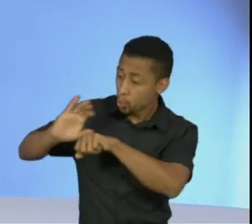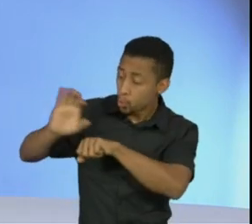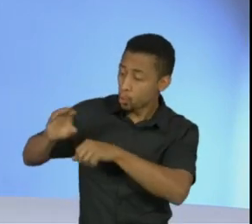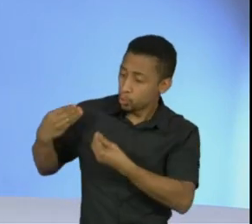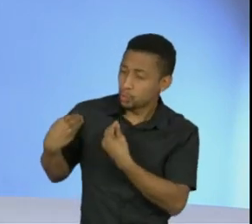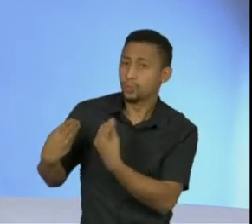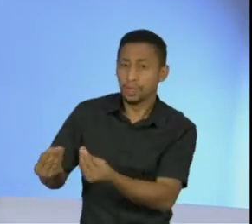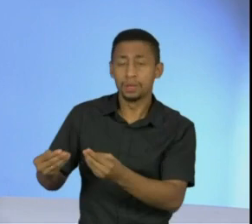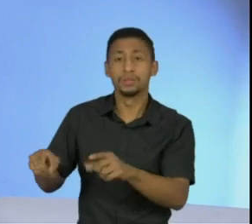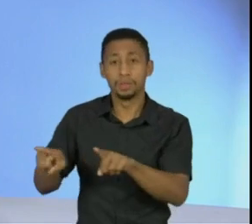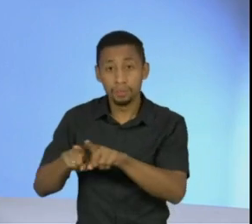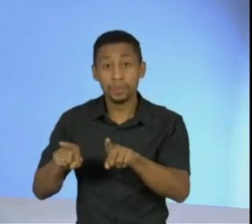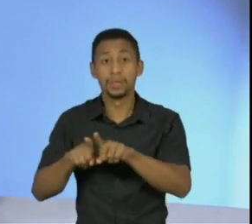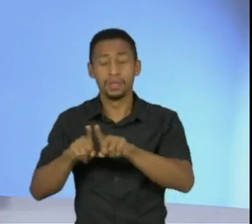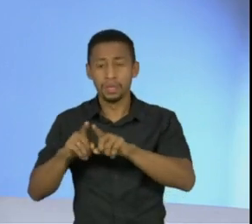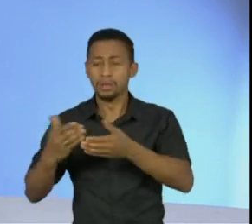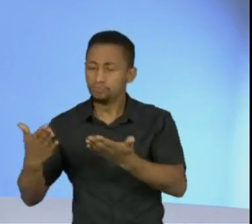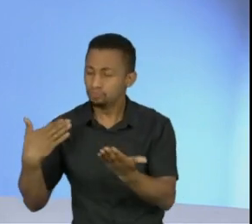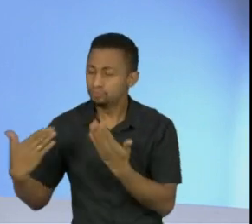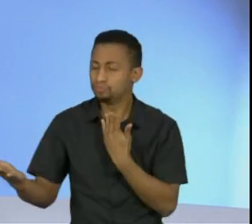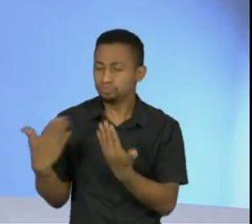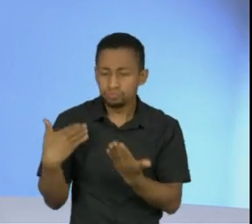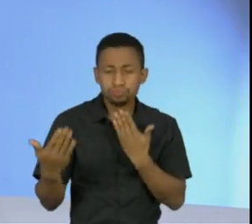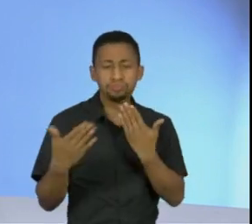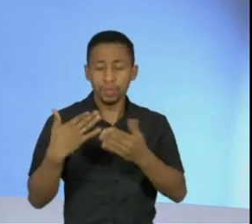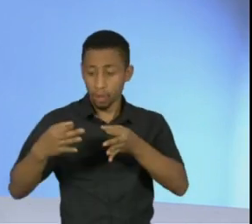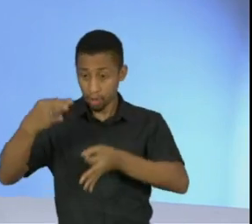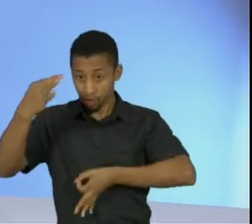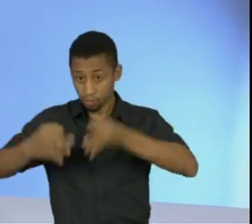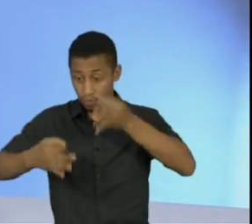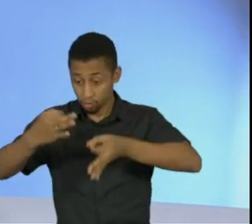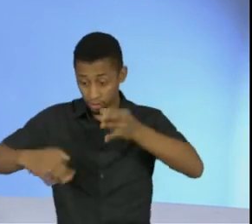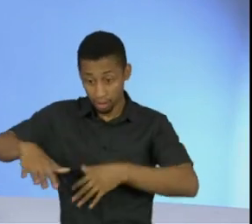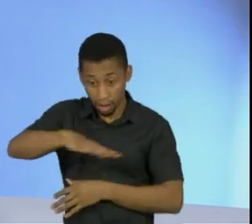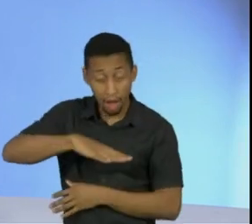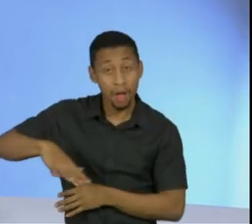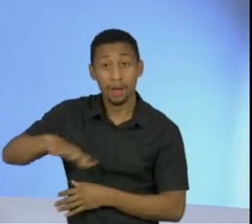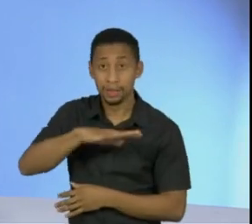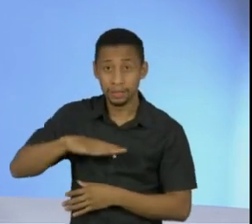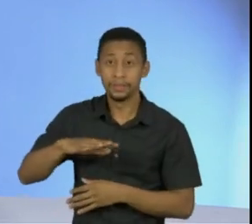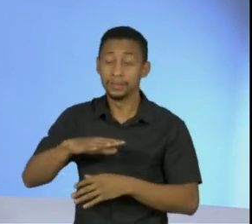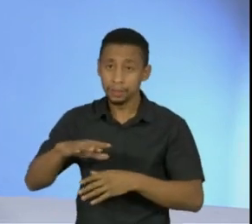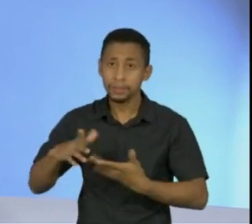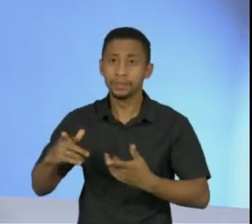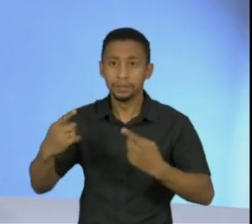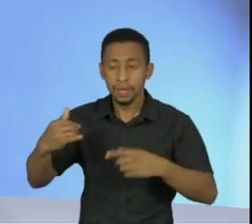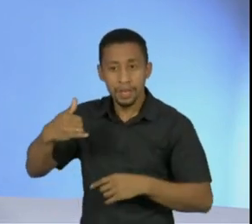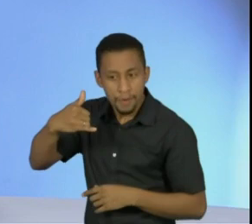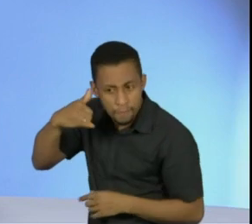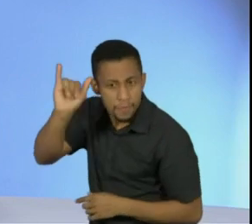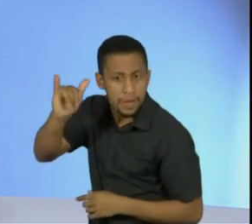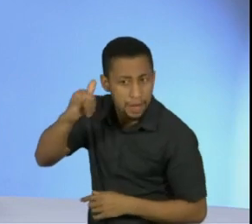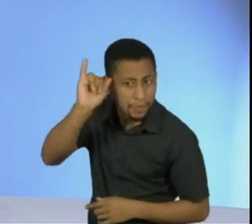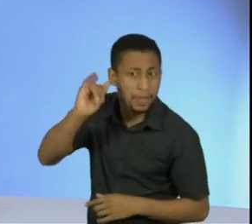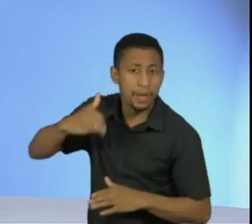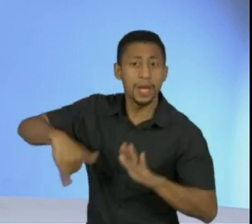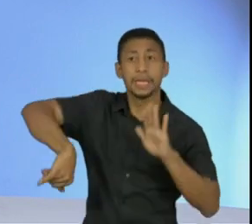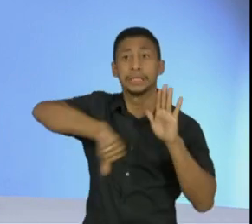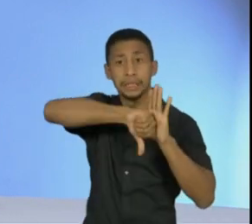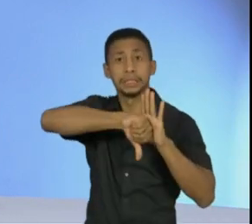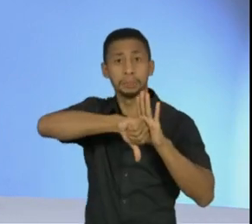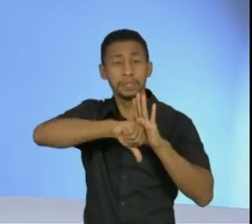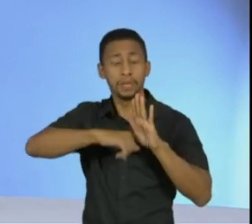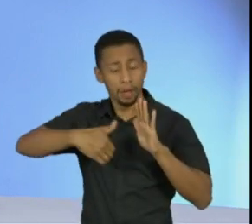sistema prisional, o diálogo com o judiciário, mas, fundamentalmente, a prevenção, as ações de prevenção. Eu